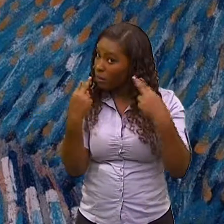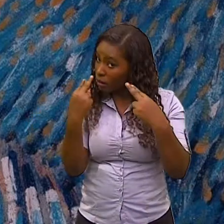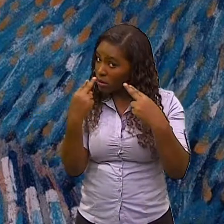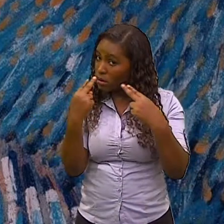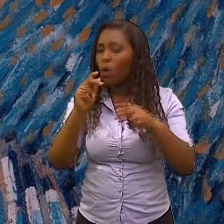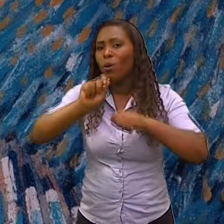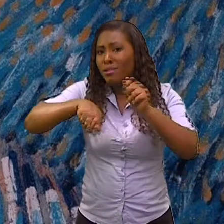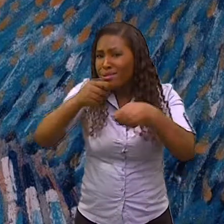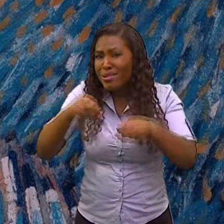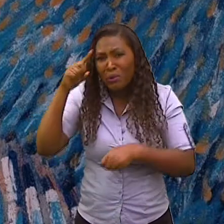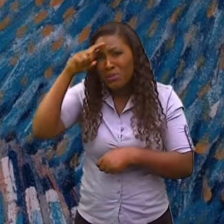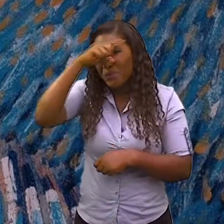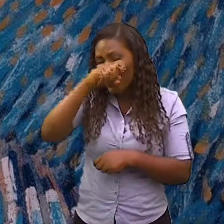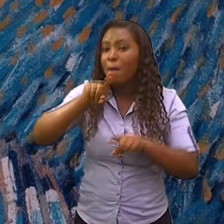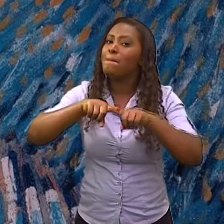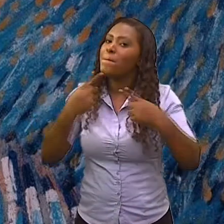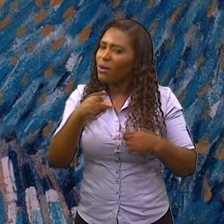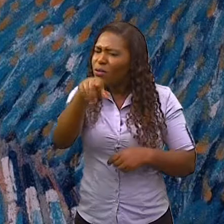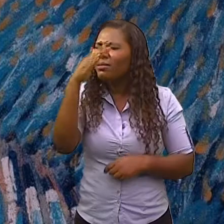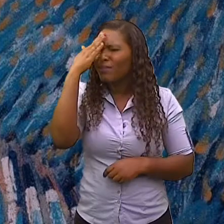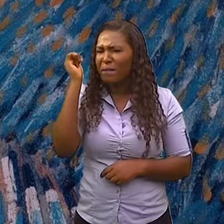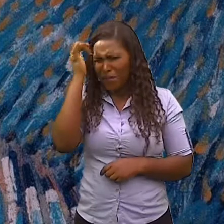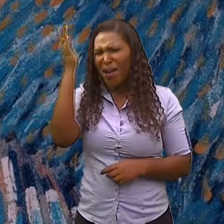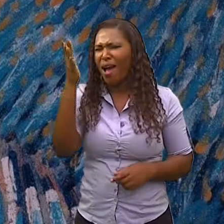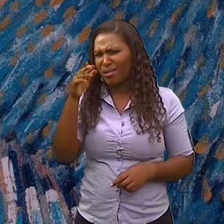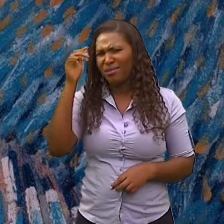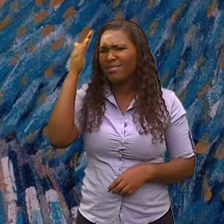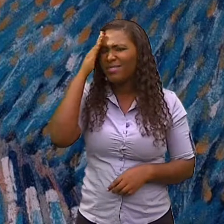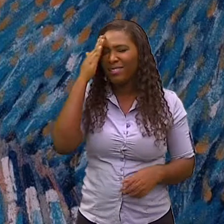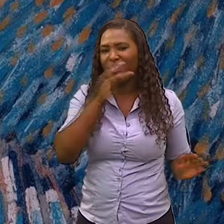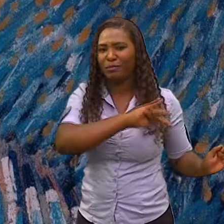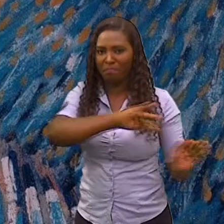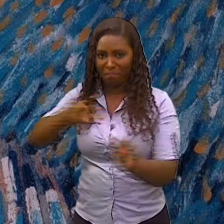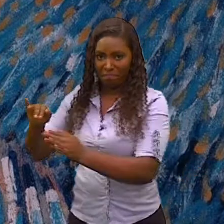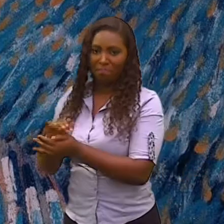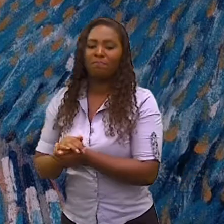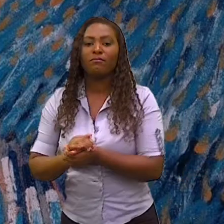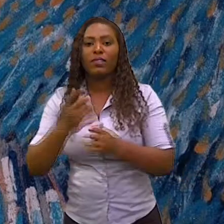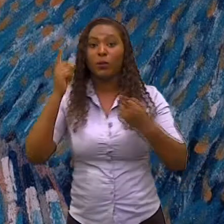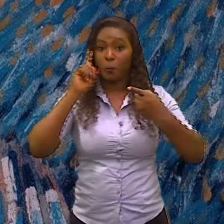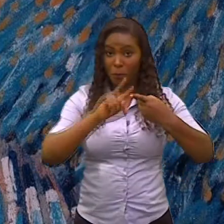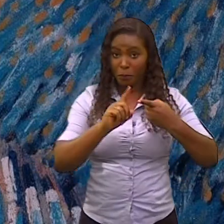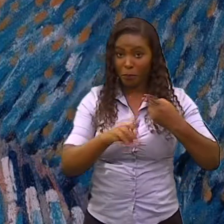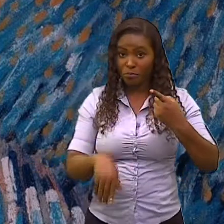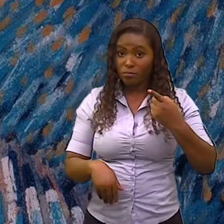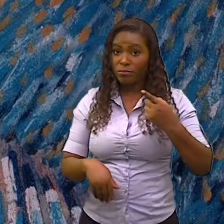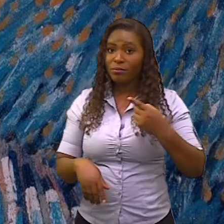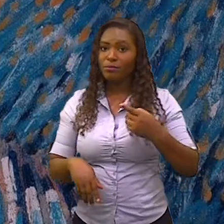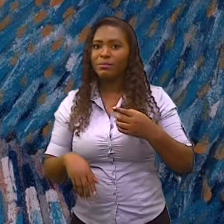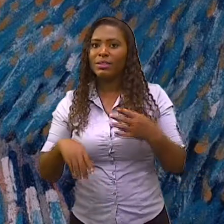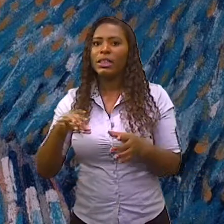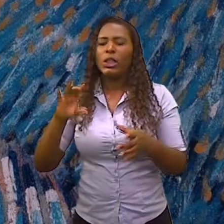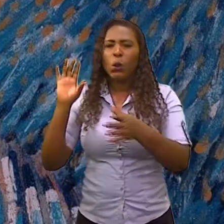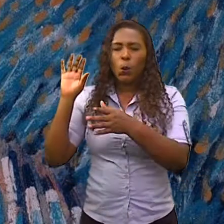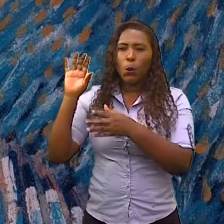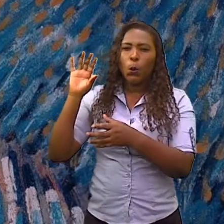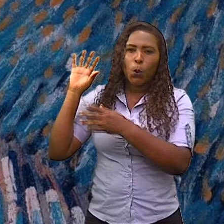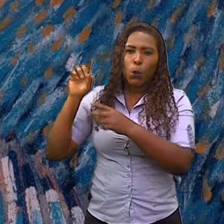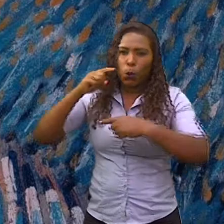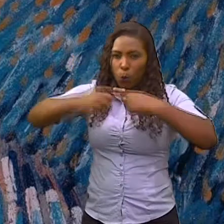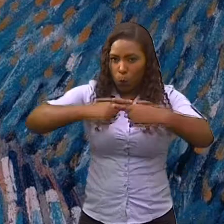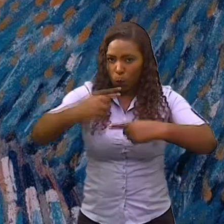parecem complexos, mas vocês vão ver que são muito fáceis. Então, desses movimentos são principais. O renascentismo,